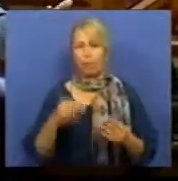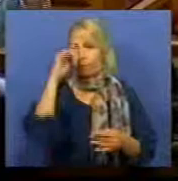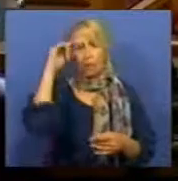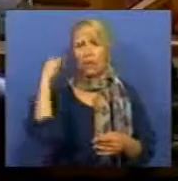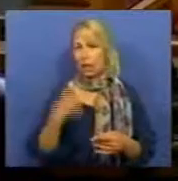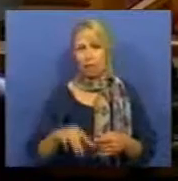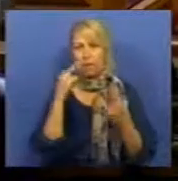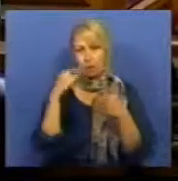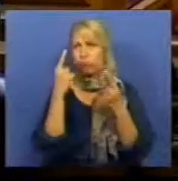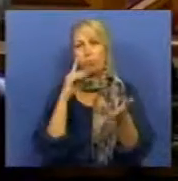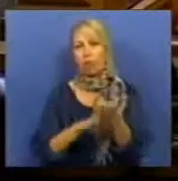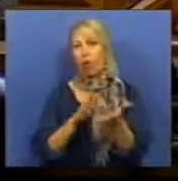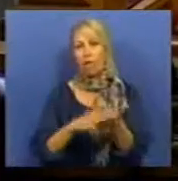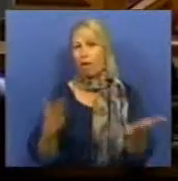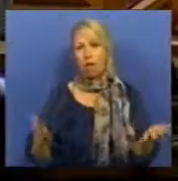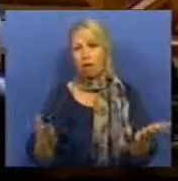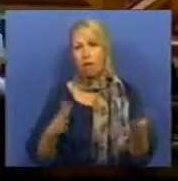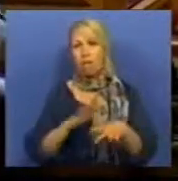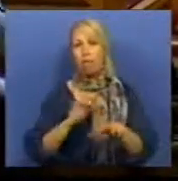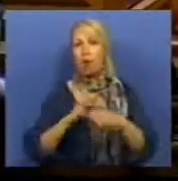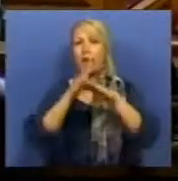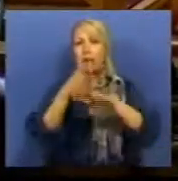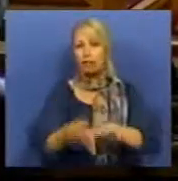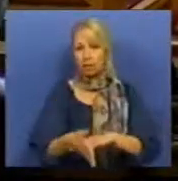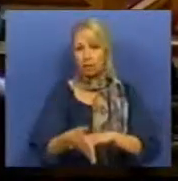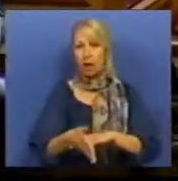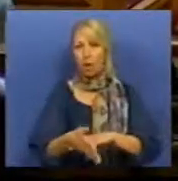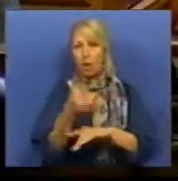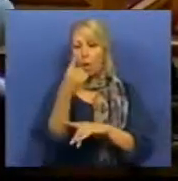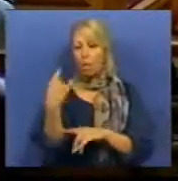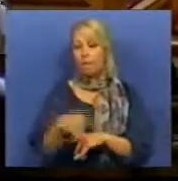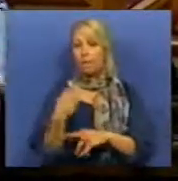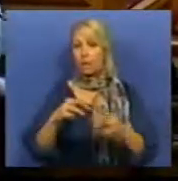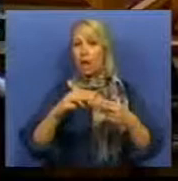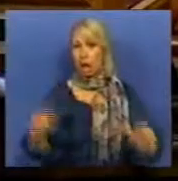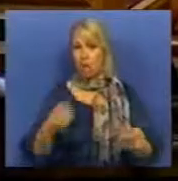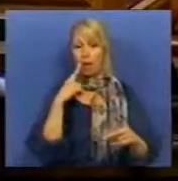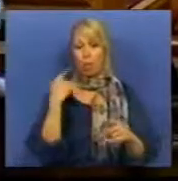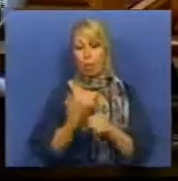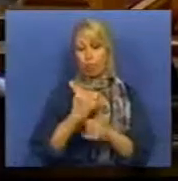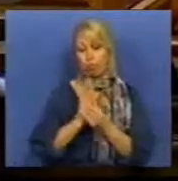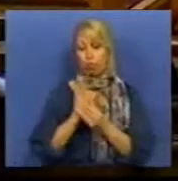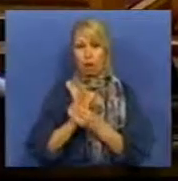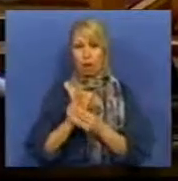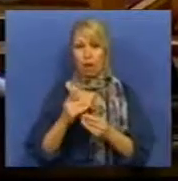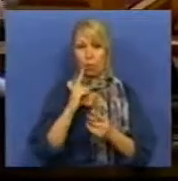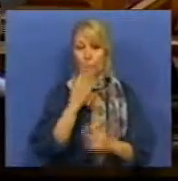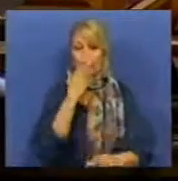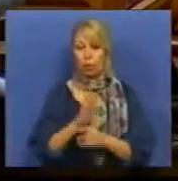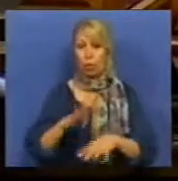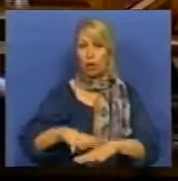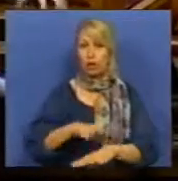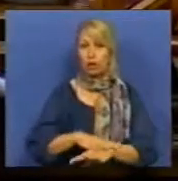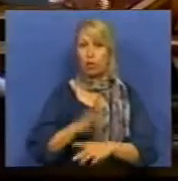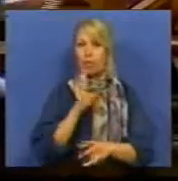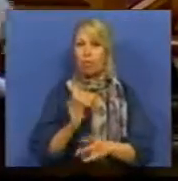demonstrar que da intervenção de um autarca num procedimento administrativo resultou com uma vantagem direta